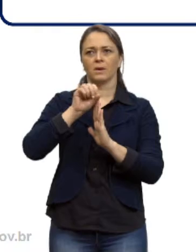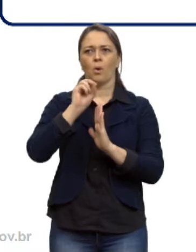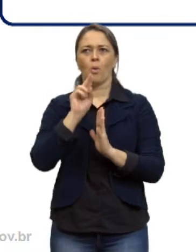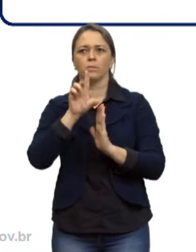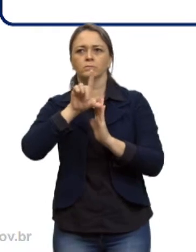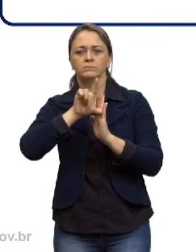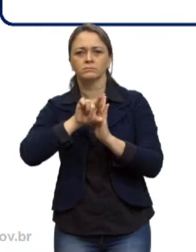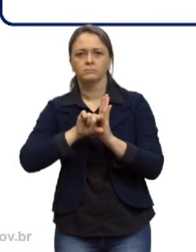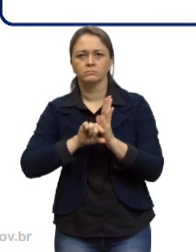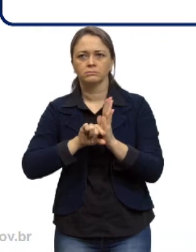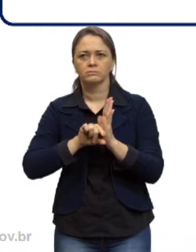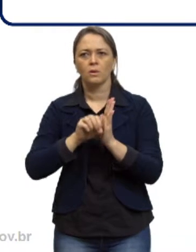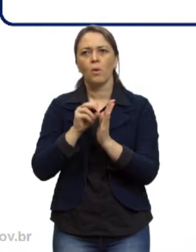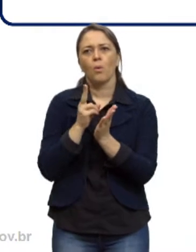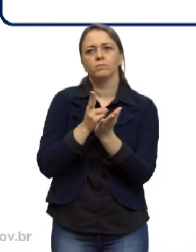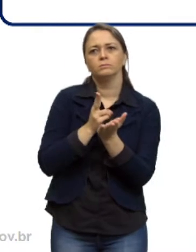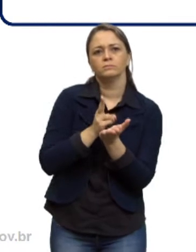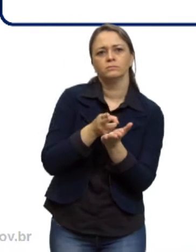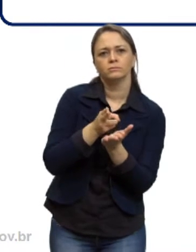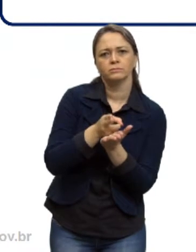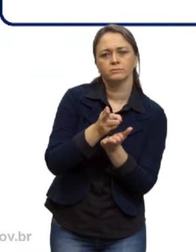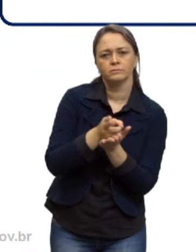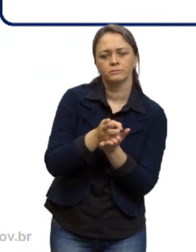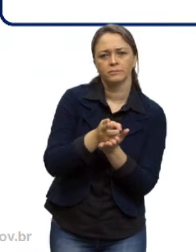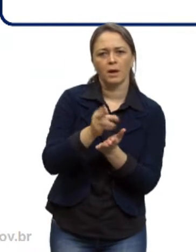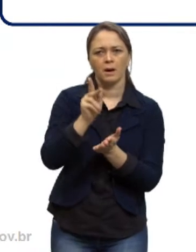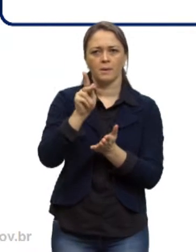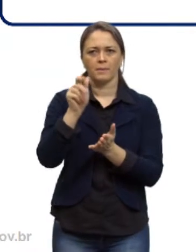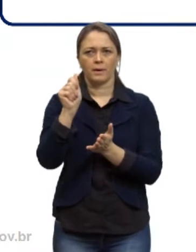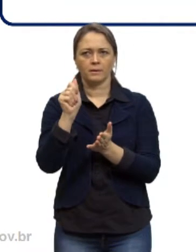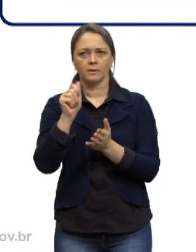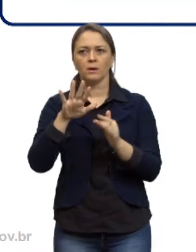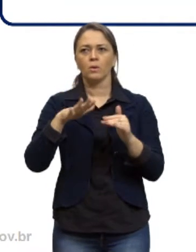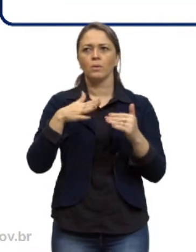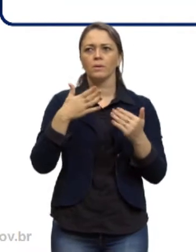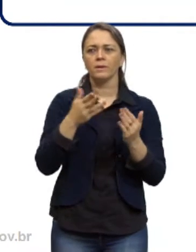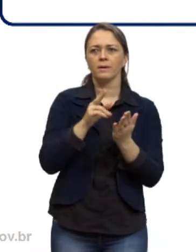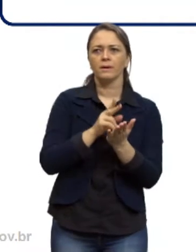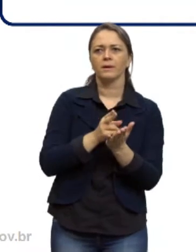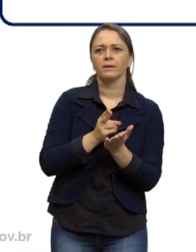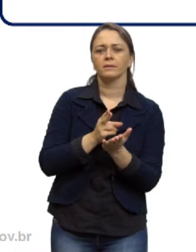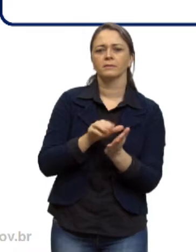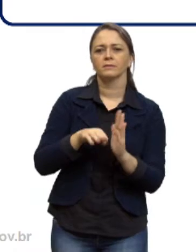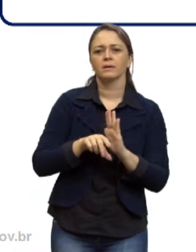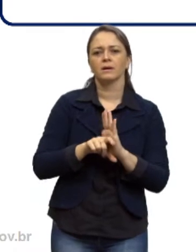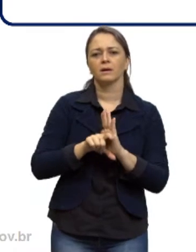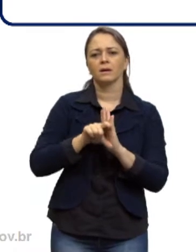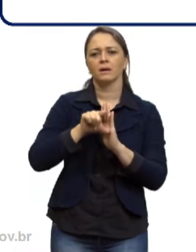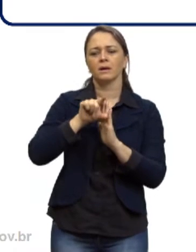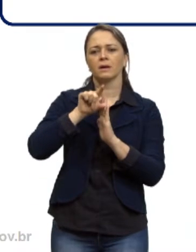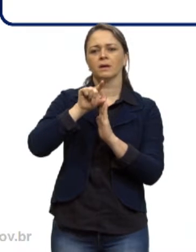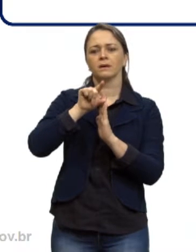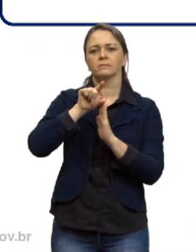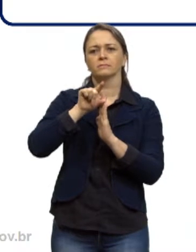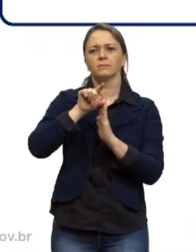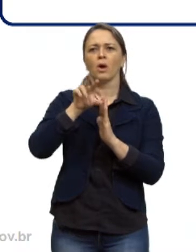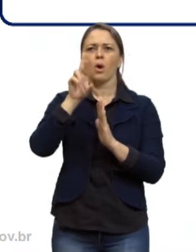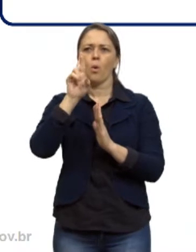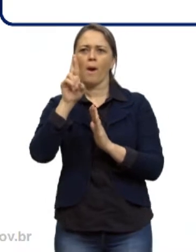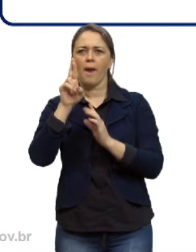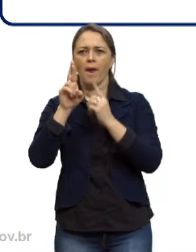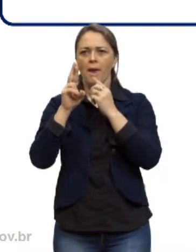decrescente ou constante. Quando é que ela é crescente? Quando eu tenho uma razão positiva,